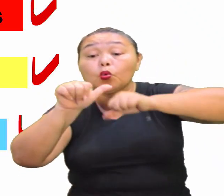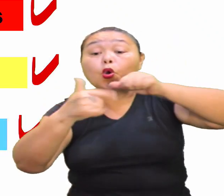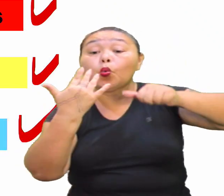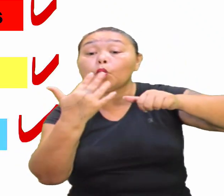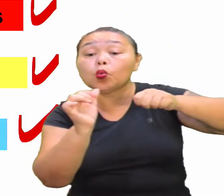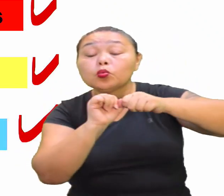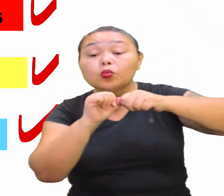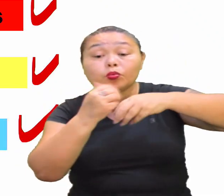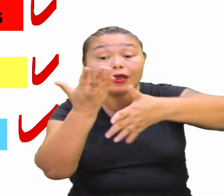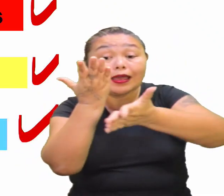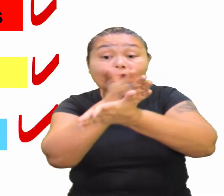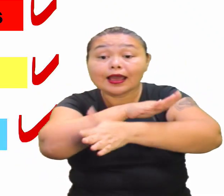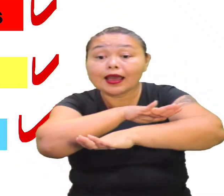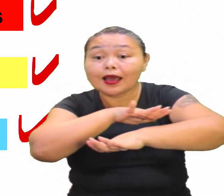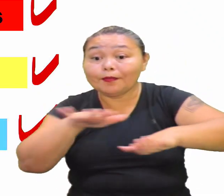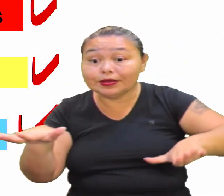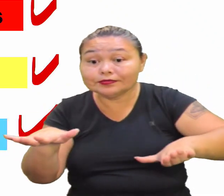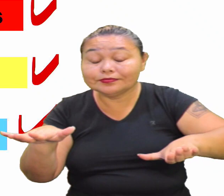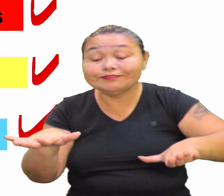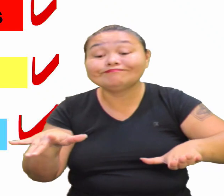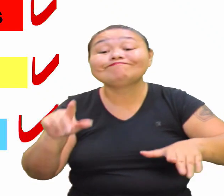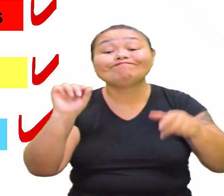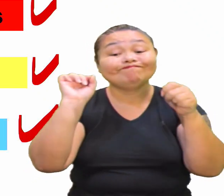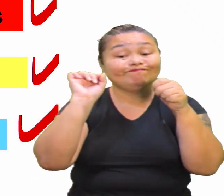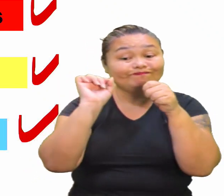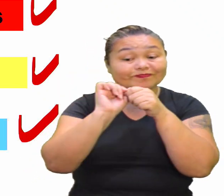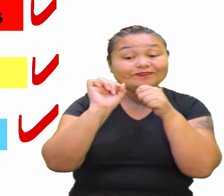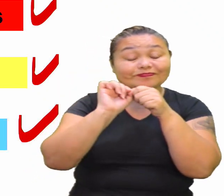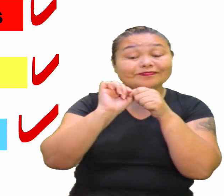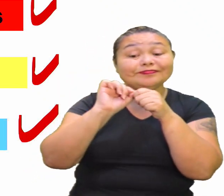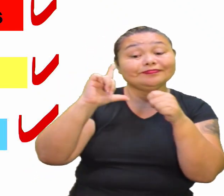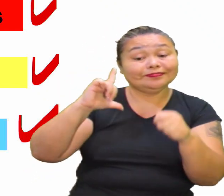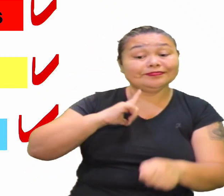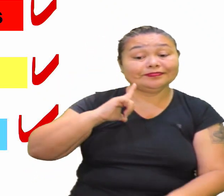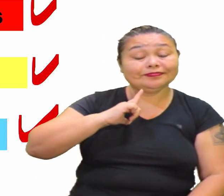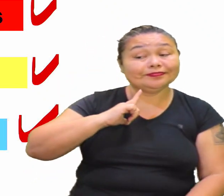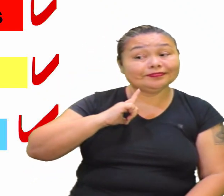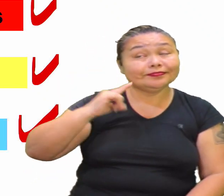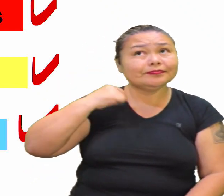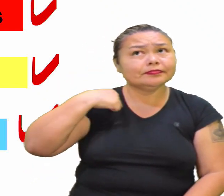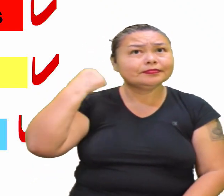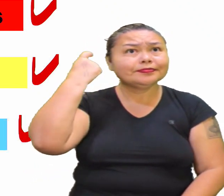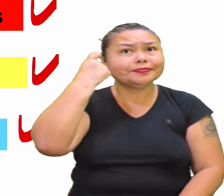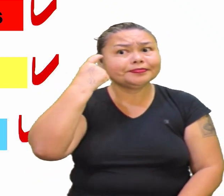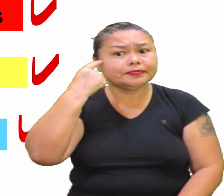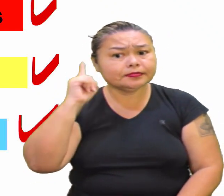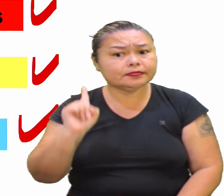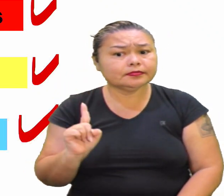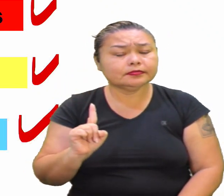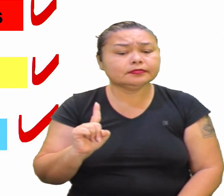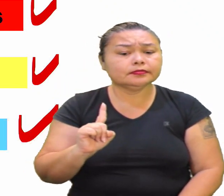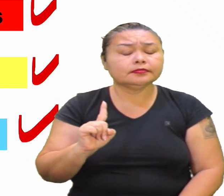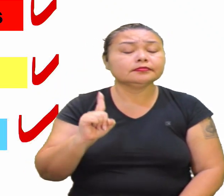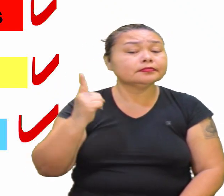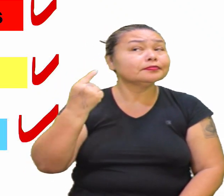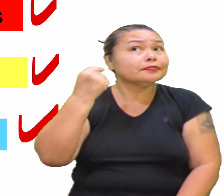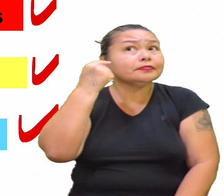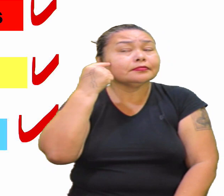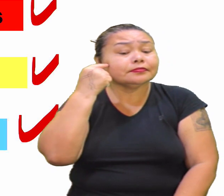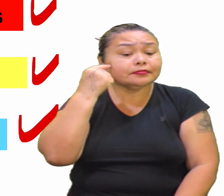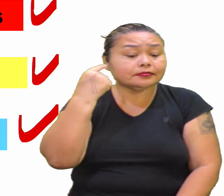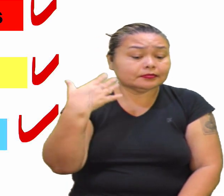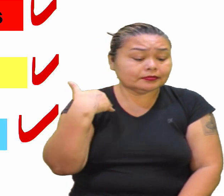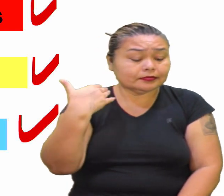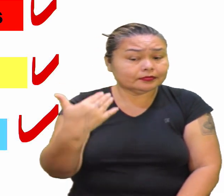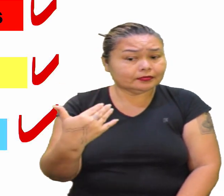desaparecendo Faz com que a gente realmente Tenha, aguça essa preocupação E comecem a agir